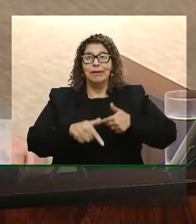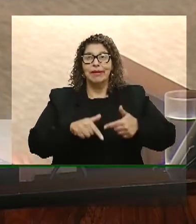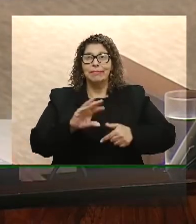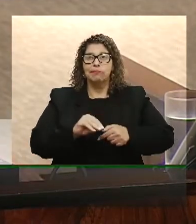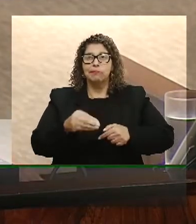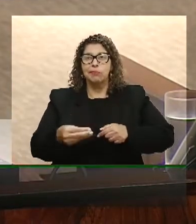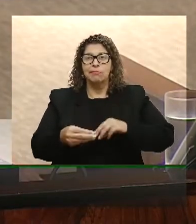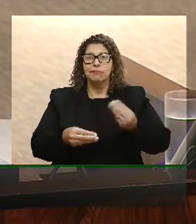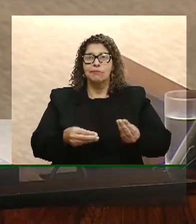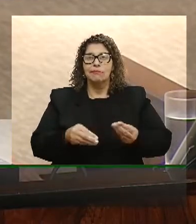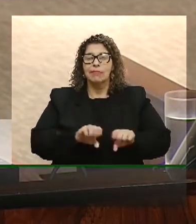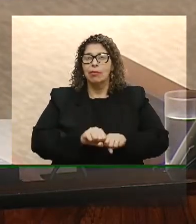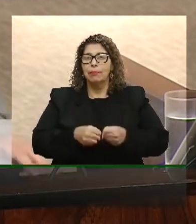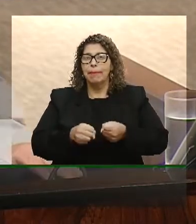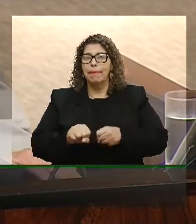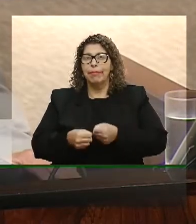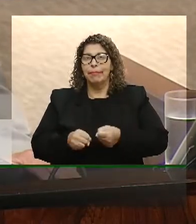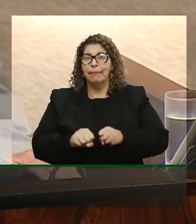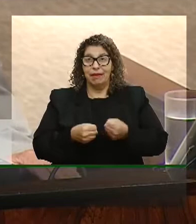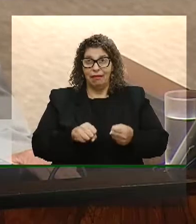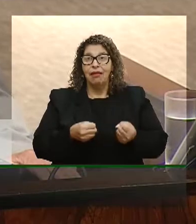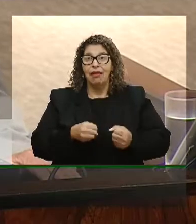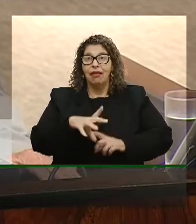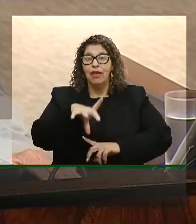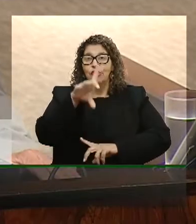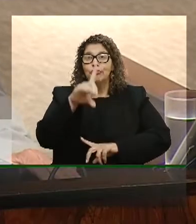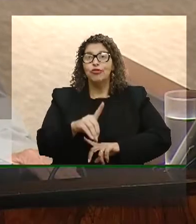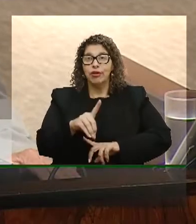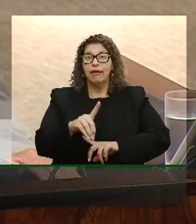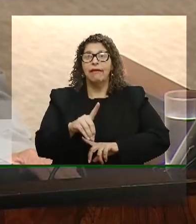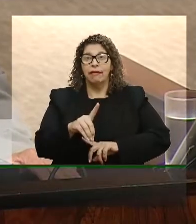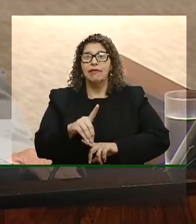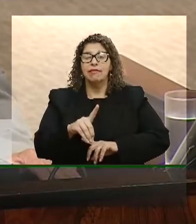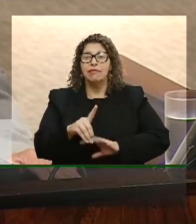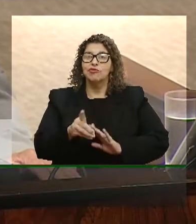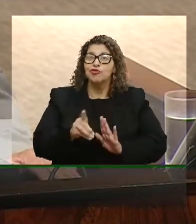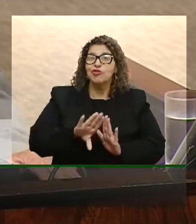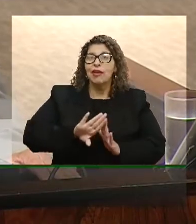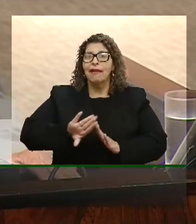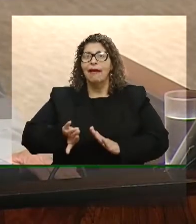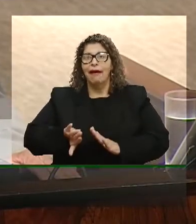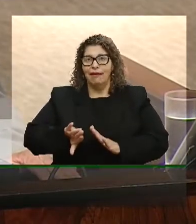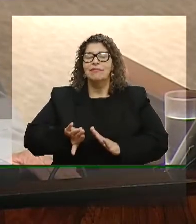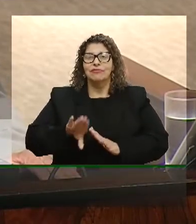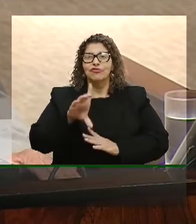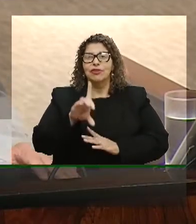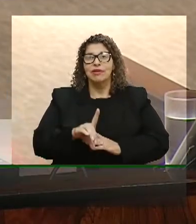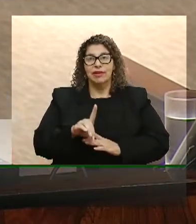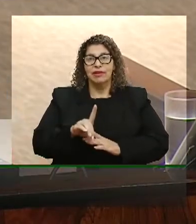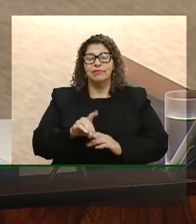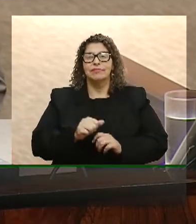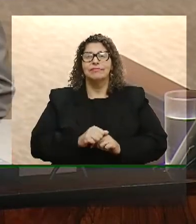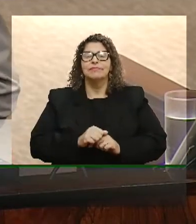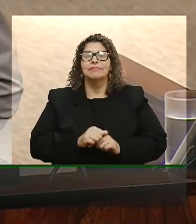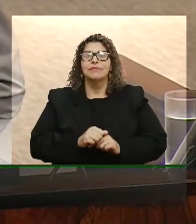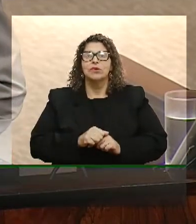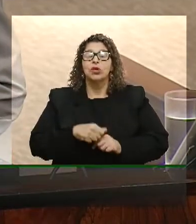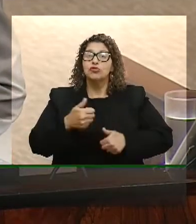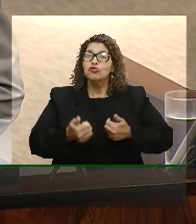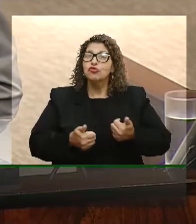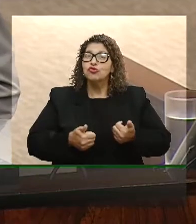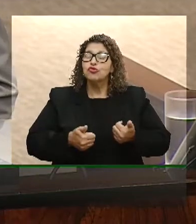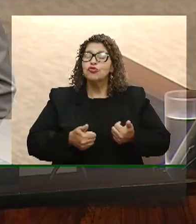ela segue na mesma linha de precarizar direitos dos trabalhadores e trabalhadoras do nosso país. Os jovens que conseguirem